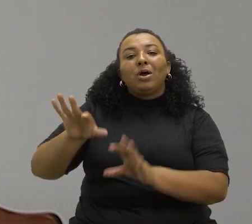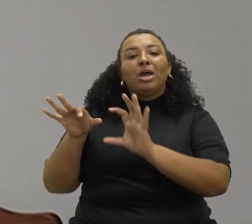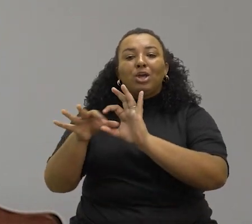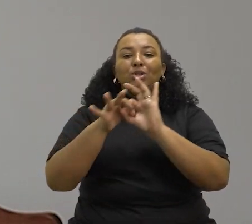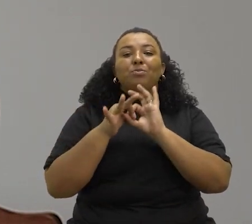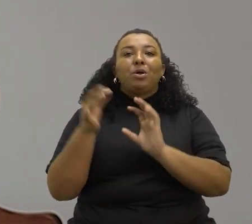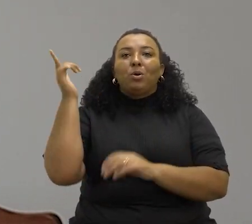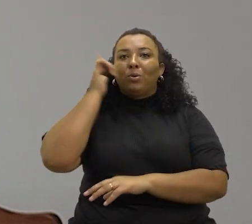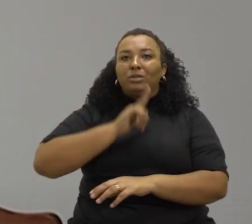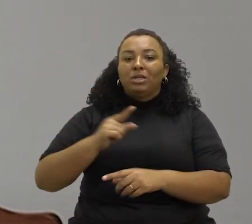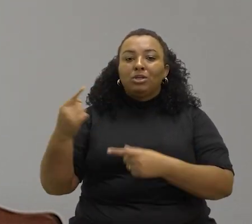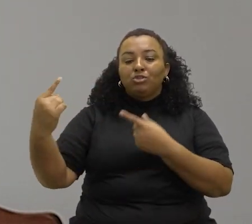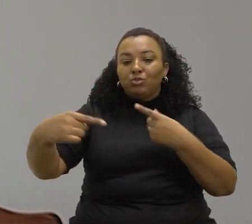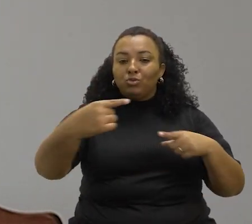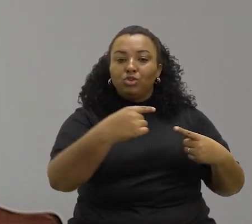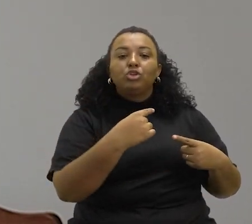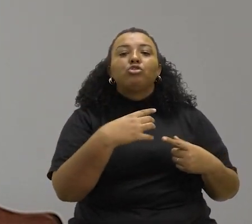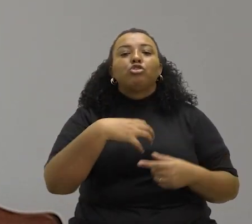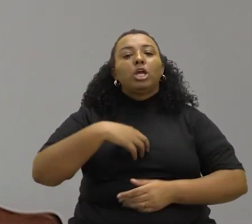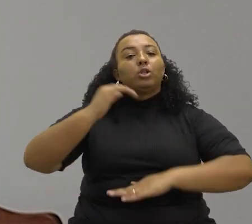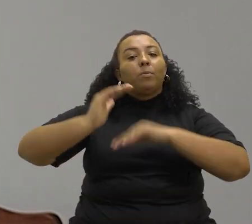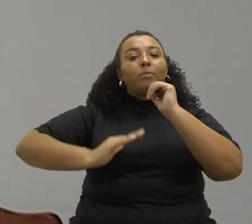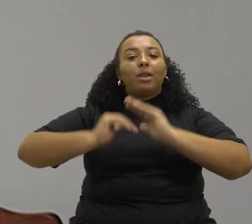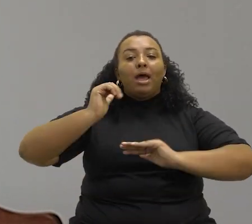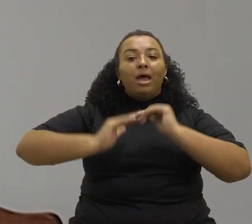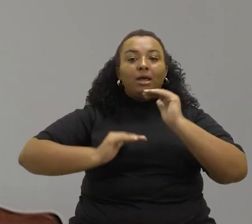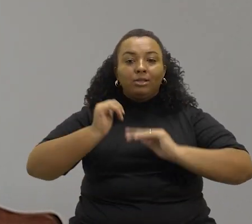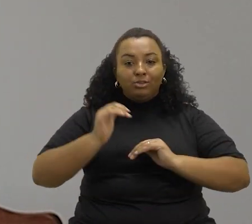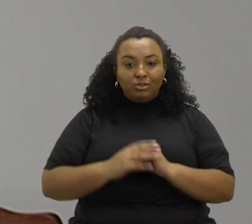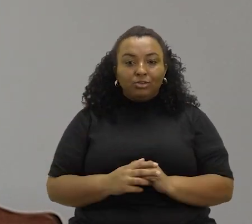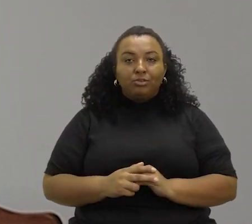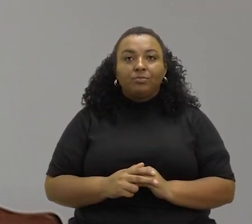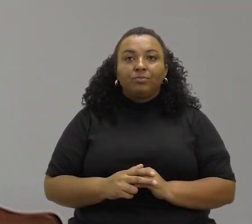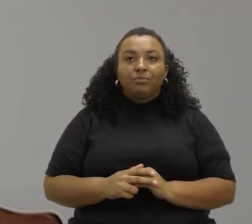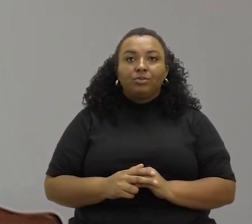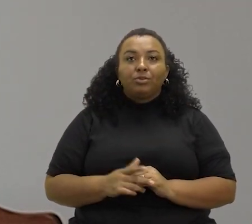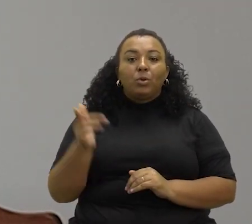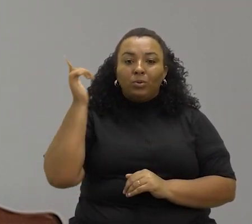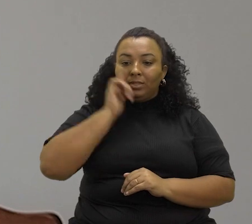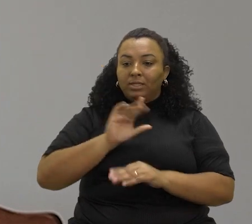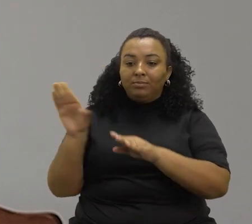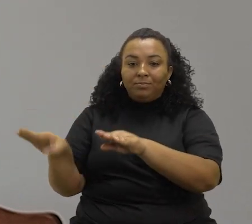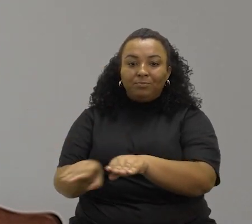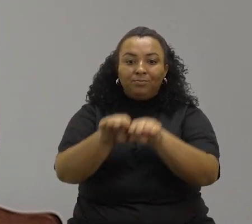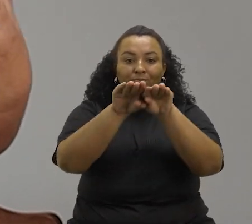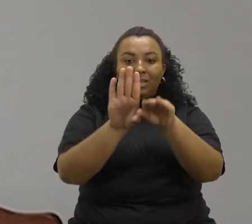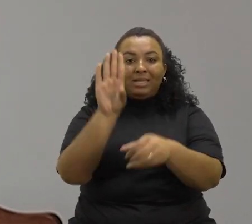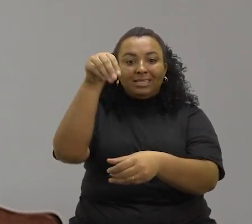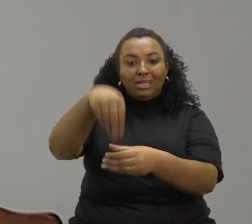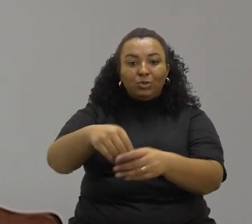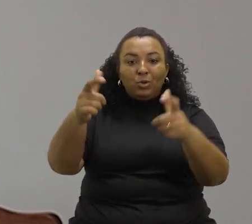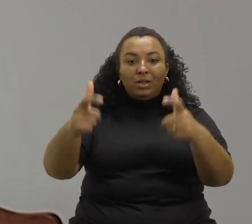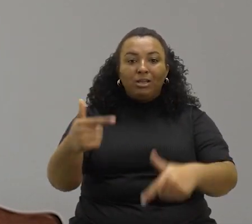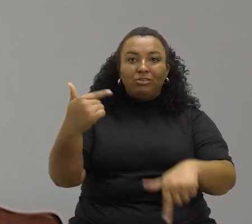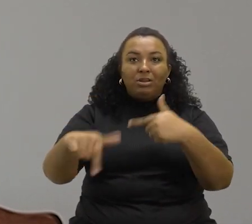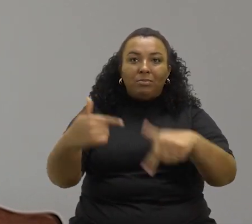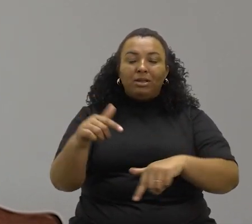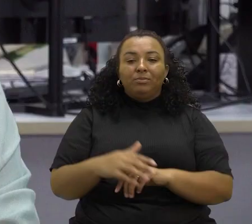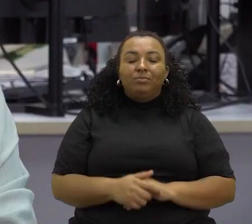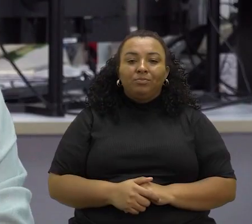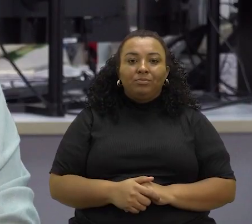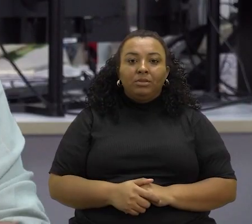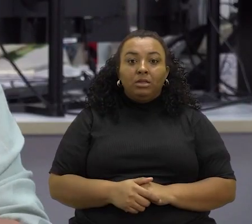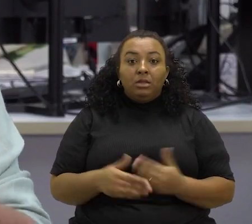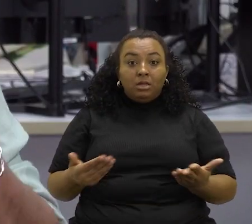reunimos para realmente discutir de formas práticas de pôr a equidade dentro do nosso ambiente de